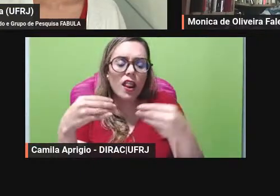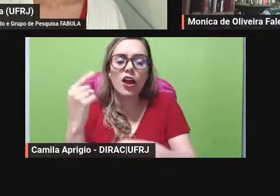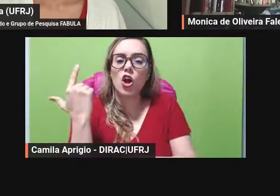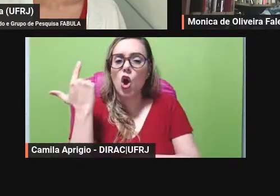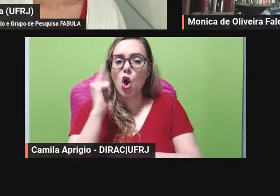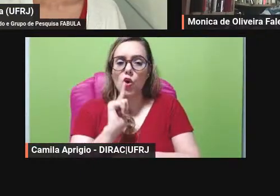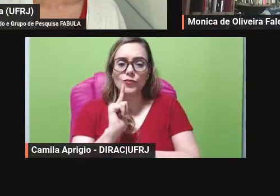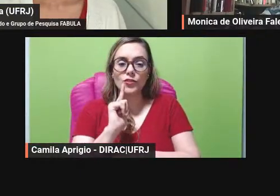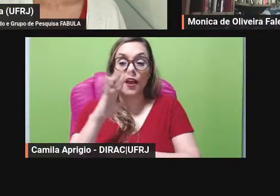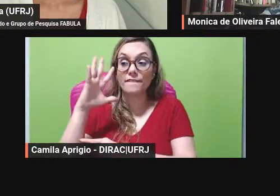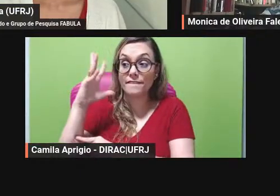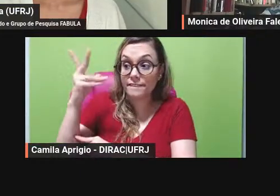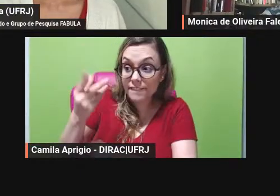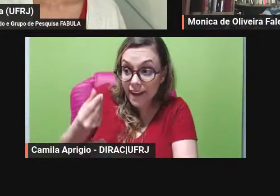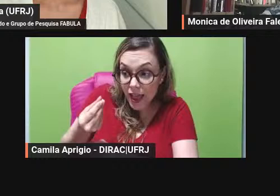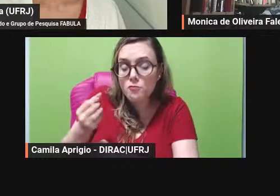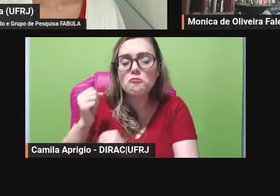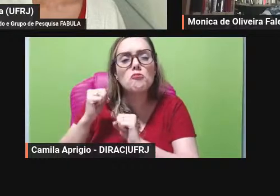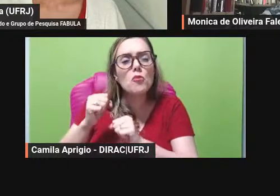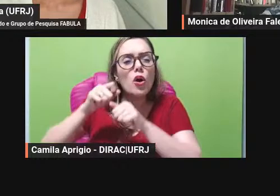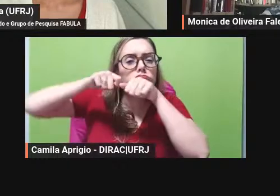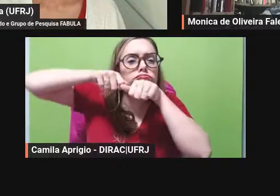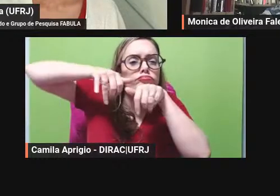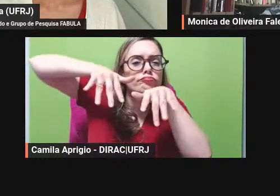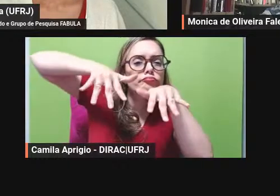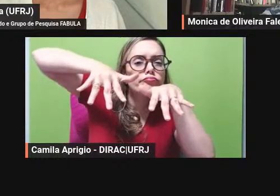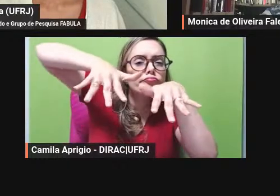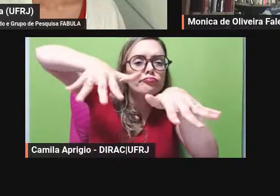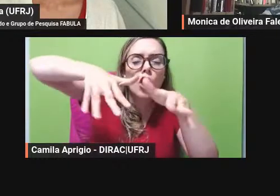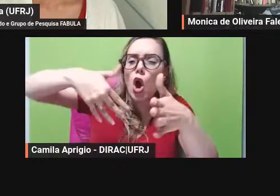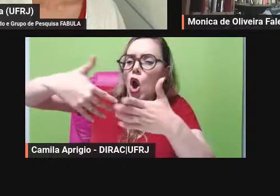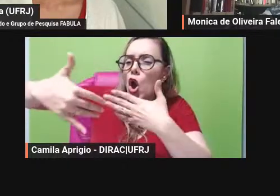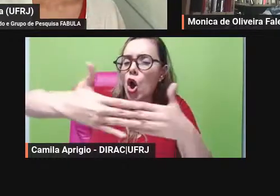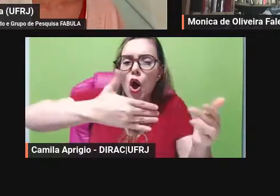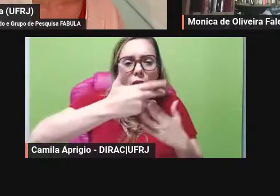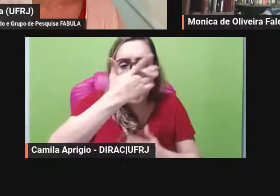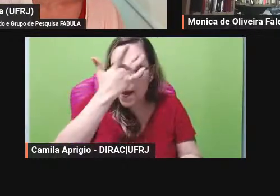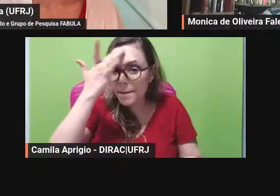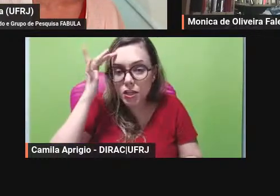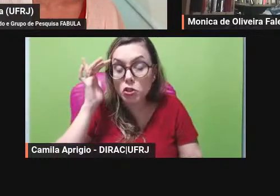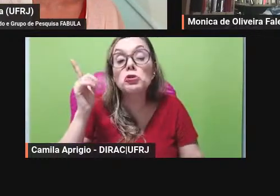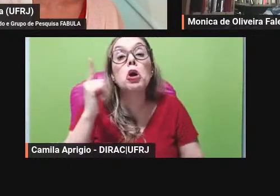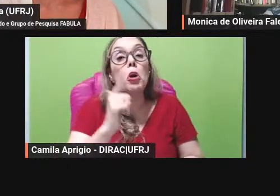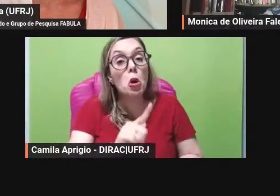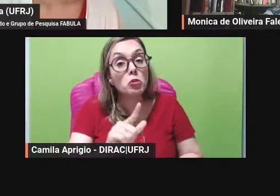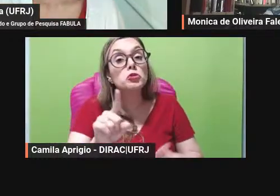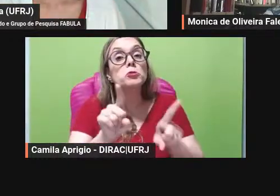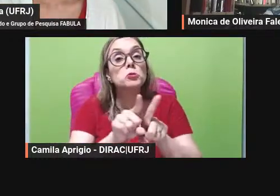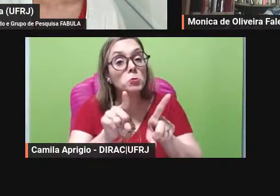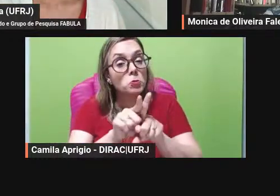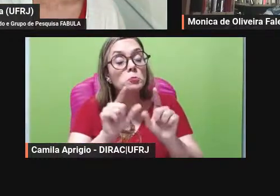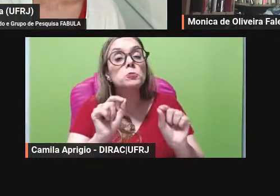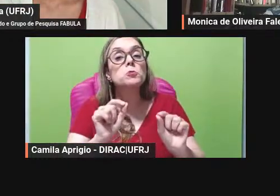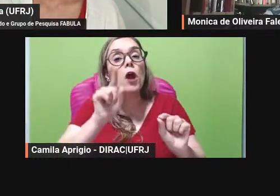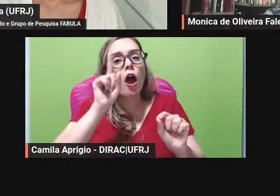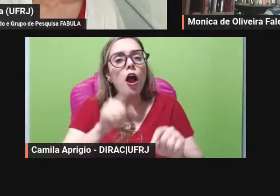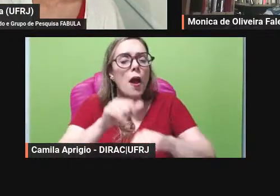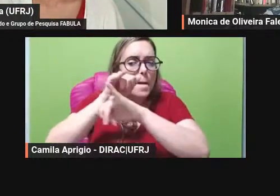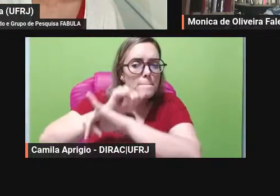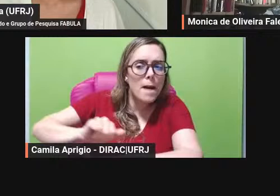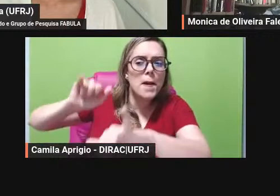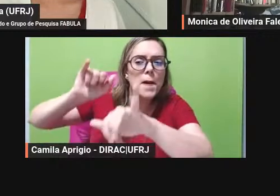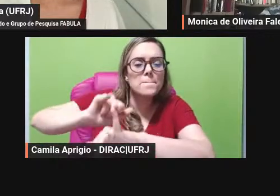público amplia demais a expansão a difusão da